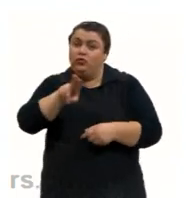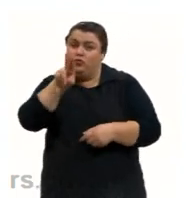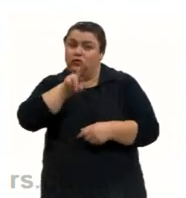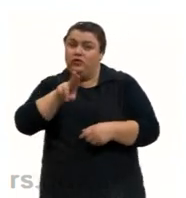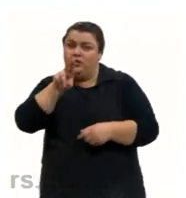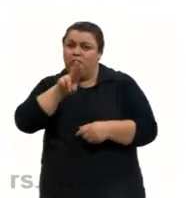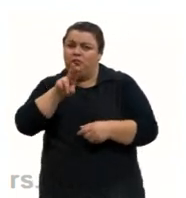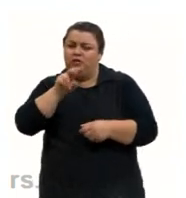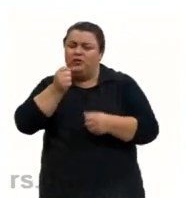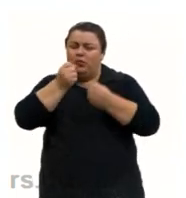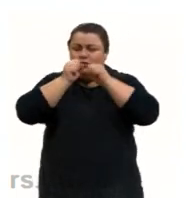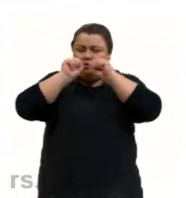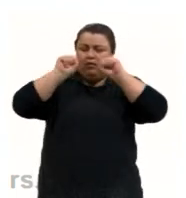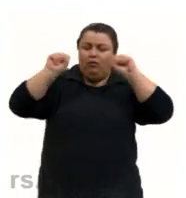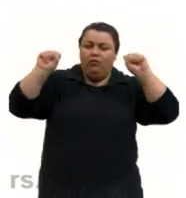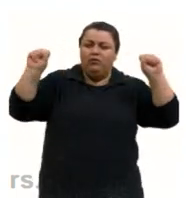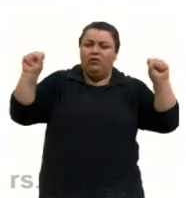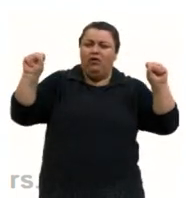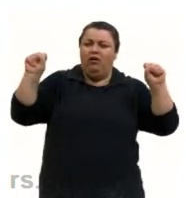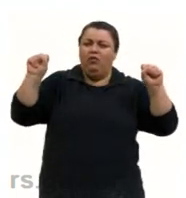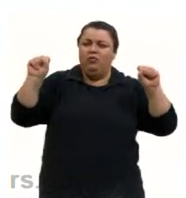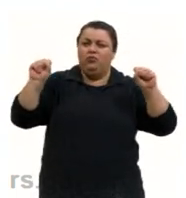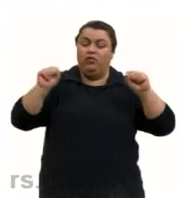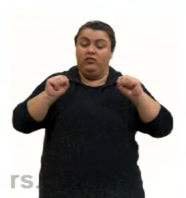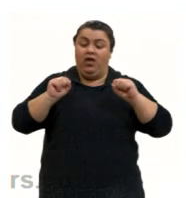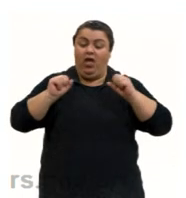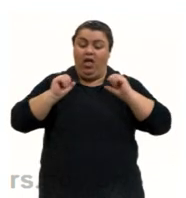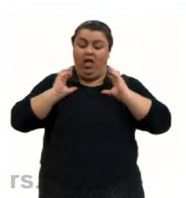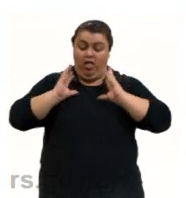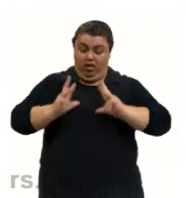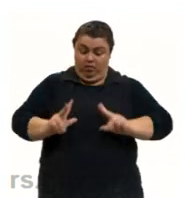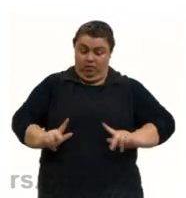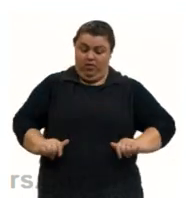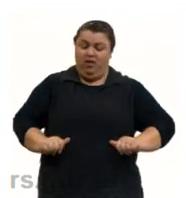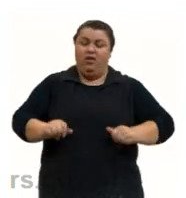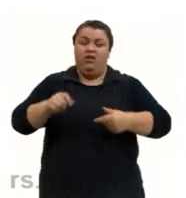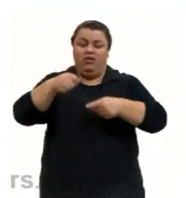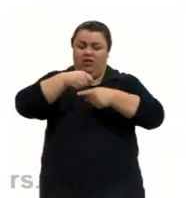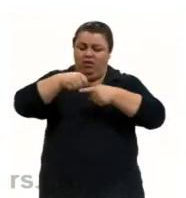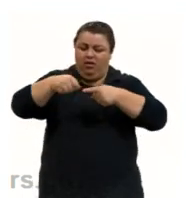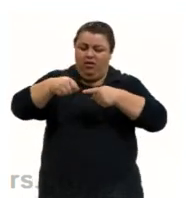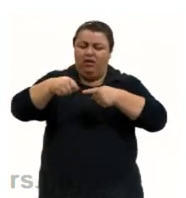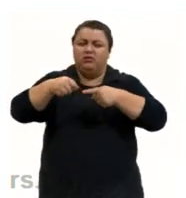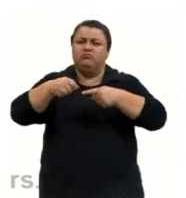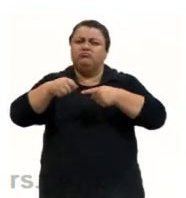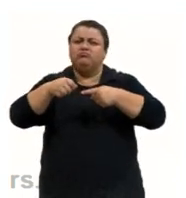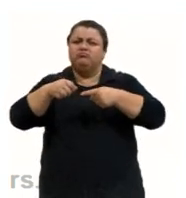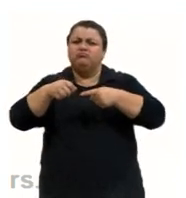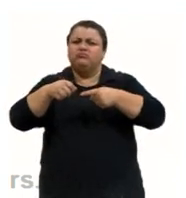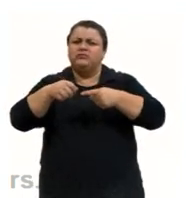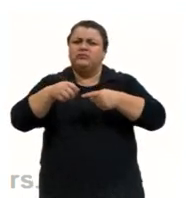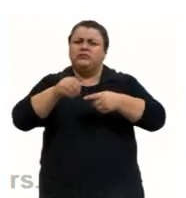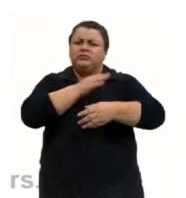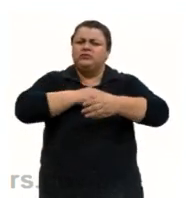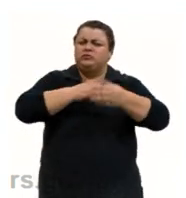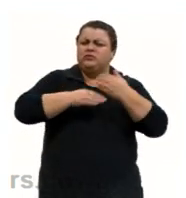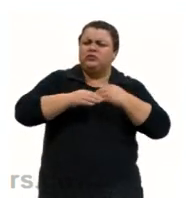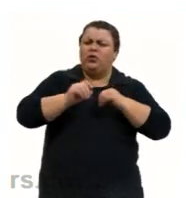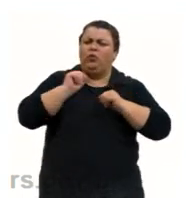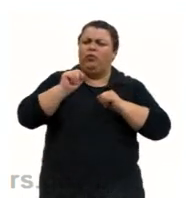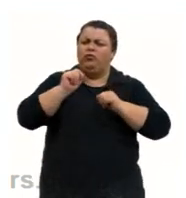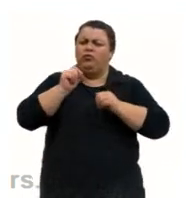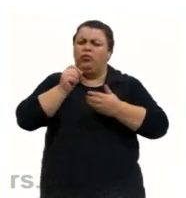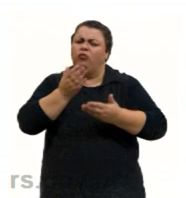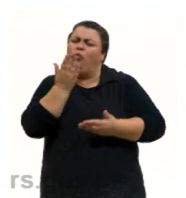acordamos, através dos nossos produtos de higiene pessoal, pasta de dente, sabonete, quando nós alimentamos, o nosso